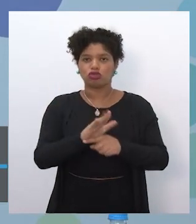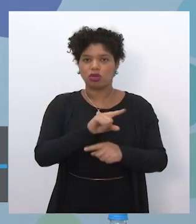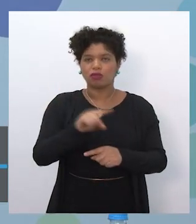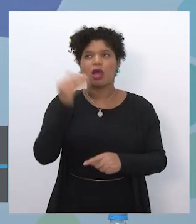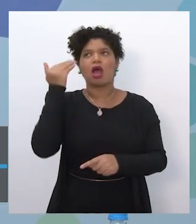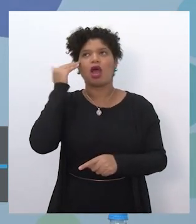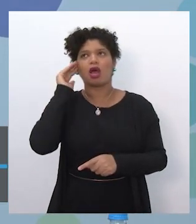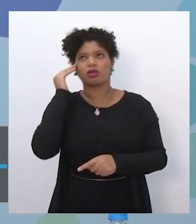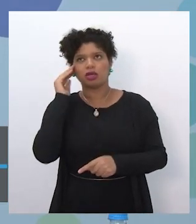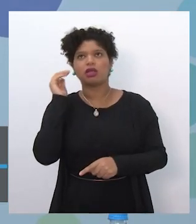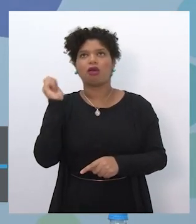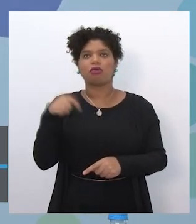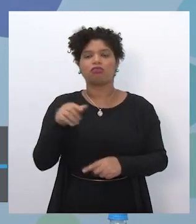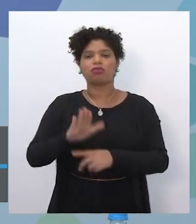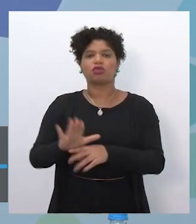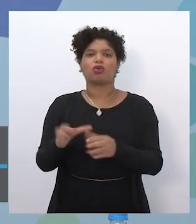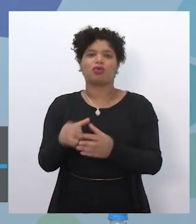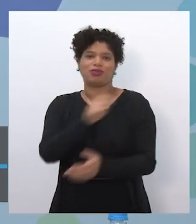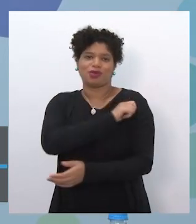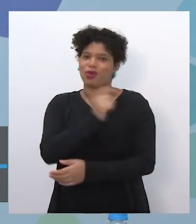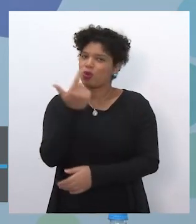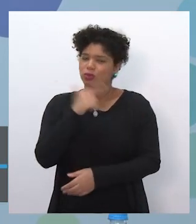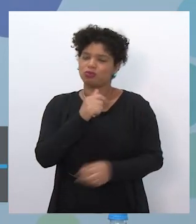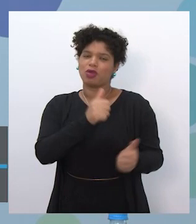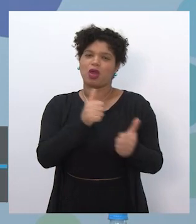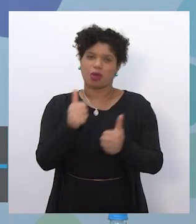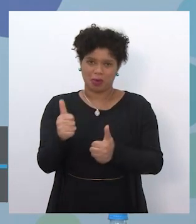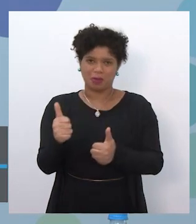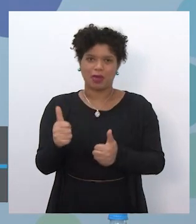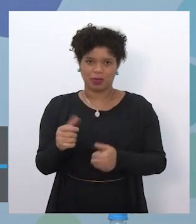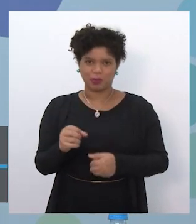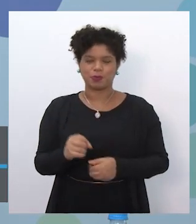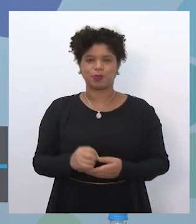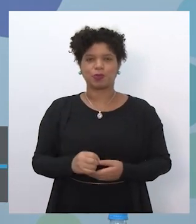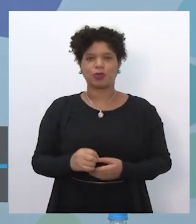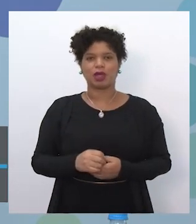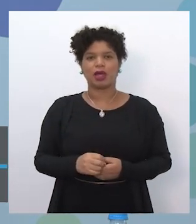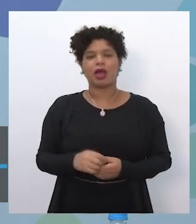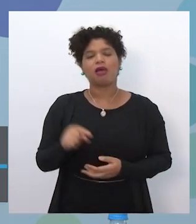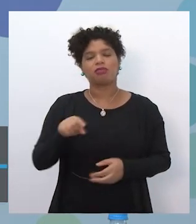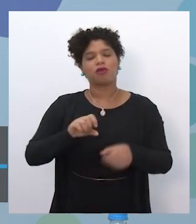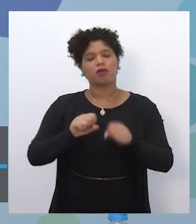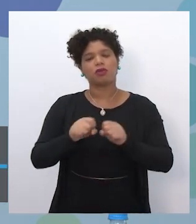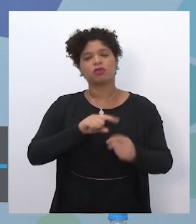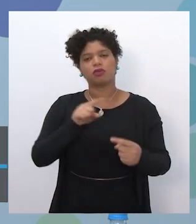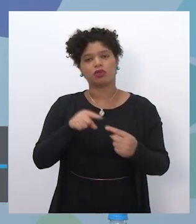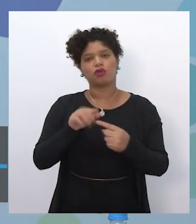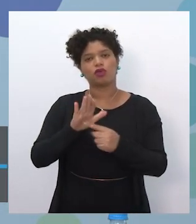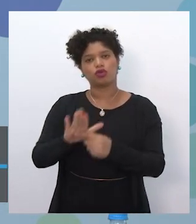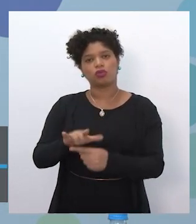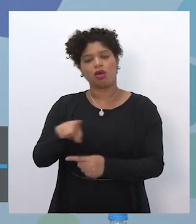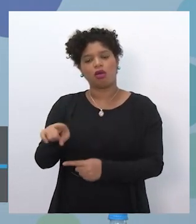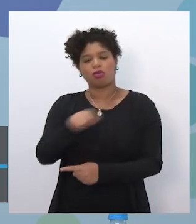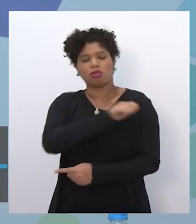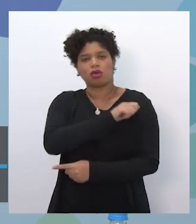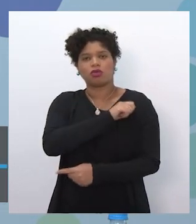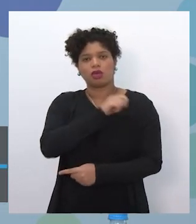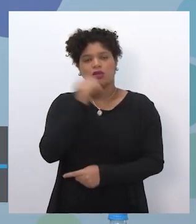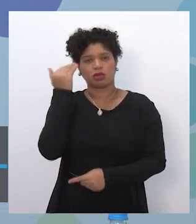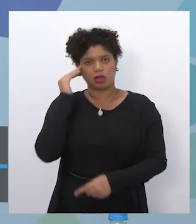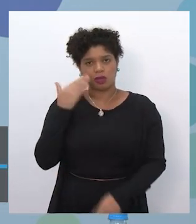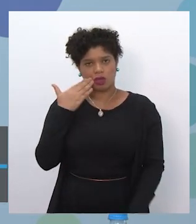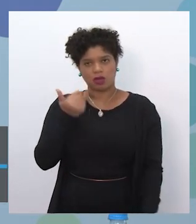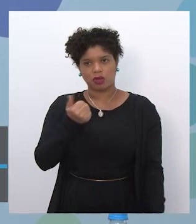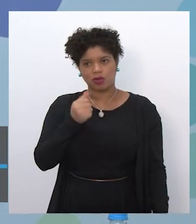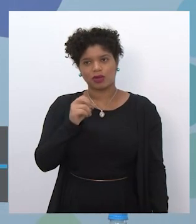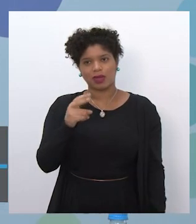uma atuação bastante suportada pela formação e que os nossos estudantes consigam aprender cada vez mais. Muito